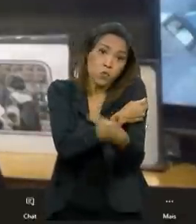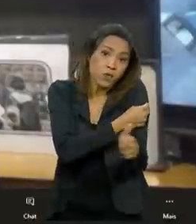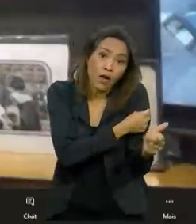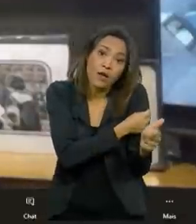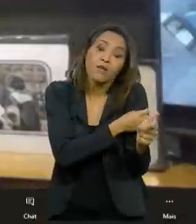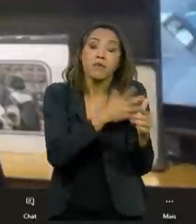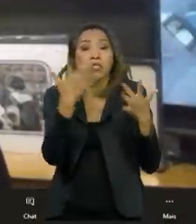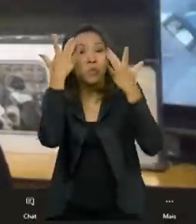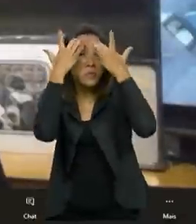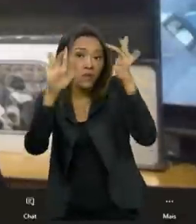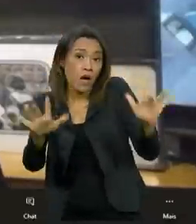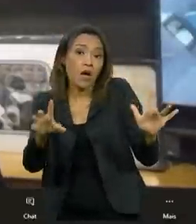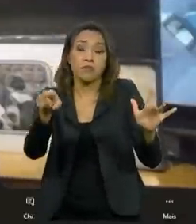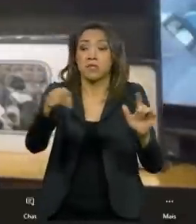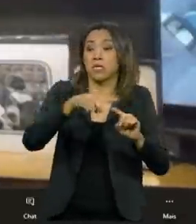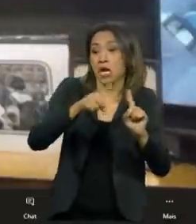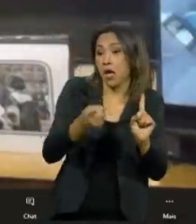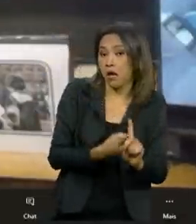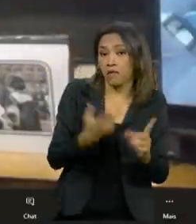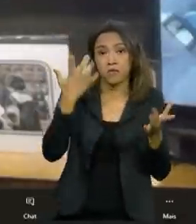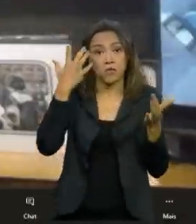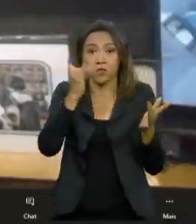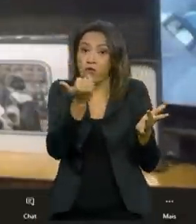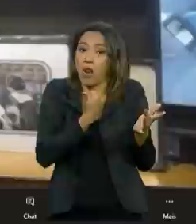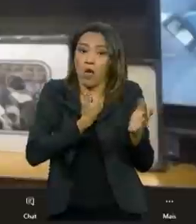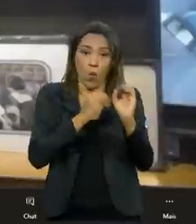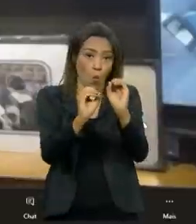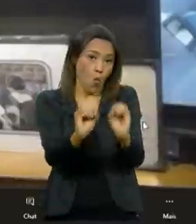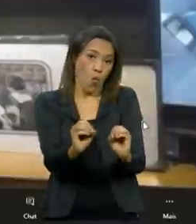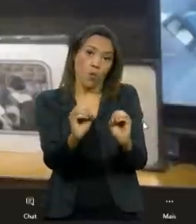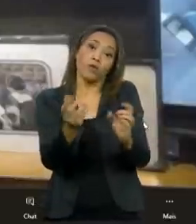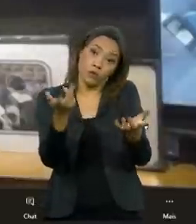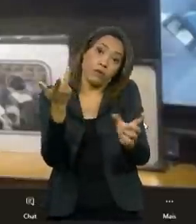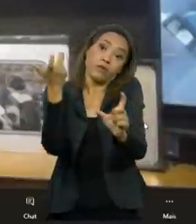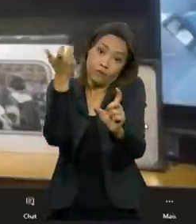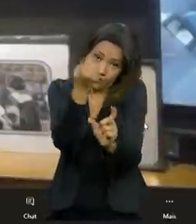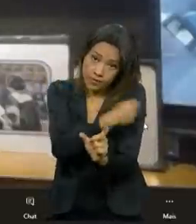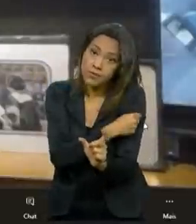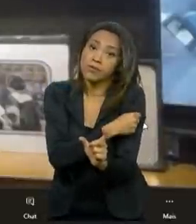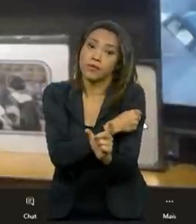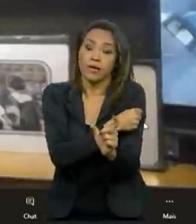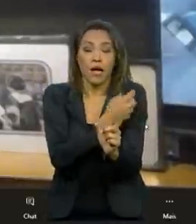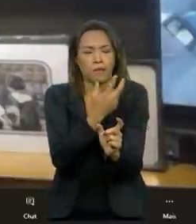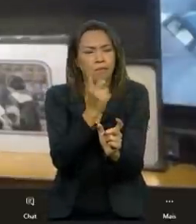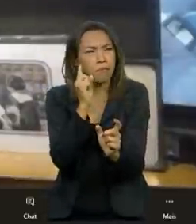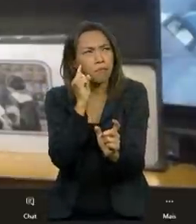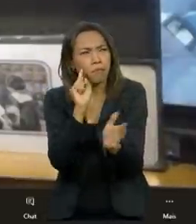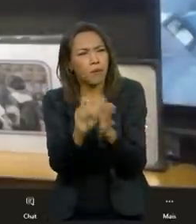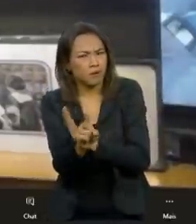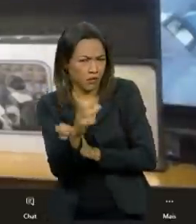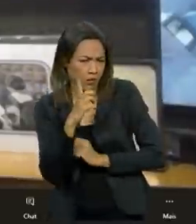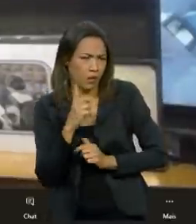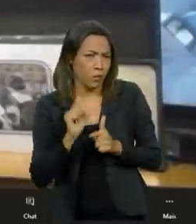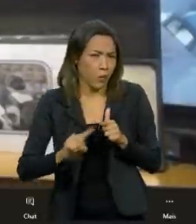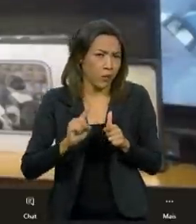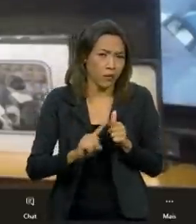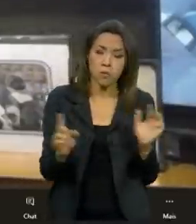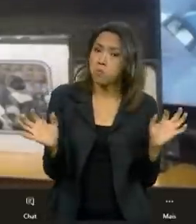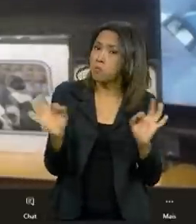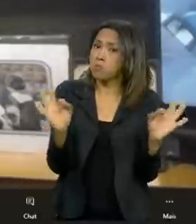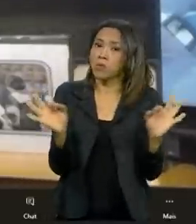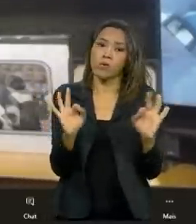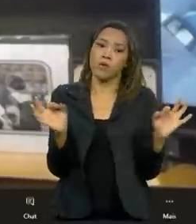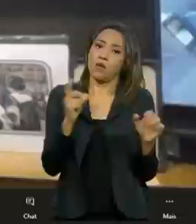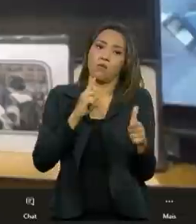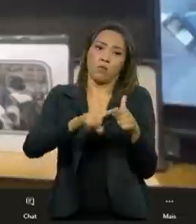que não sabem que estão grávidas ou não disseram que estão grávidas. E se observou se teria algum problema. E não teve nenhum problema